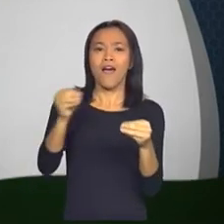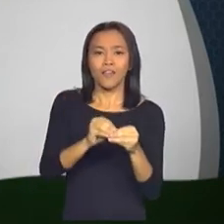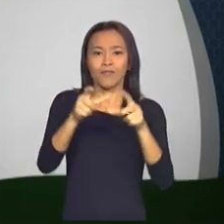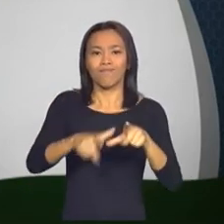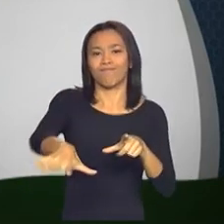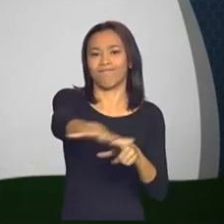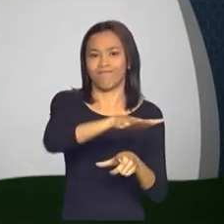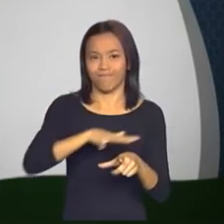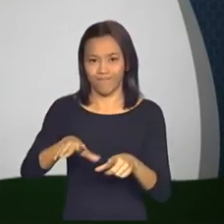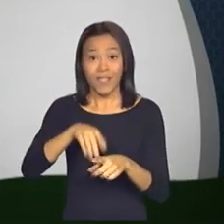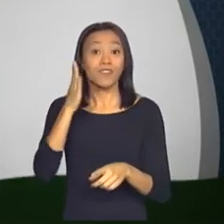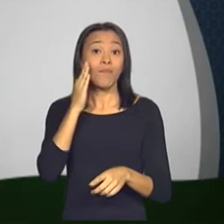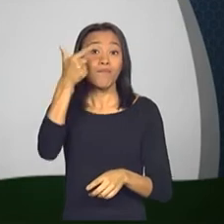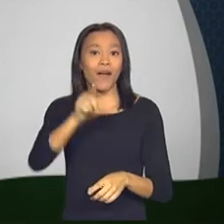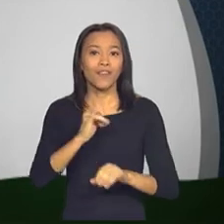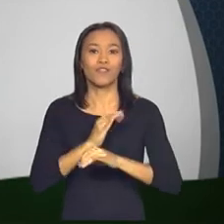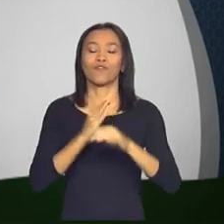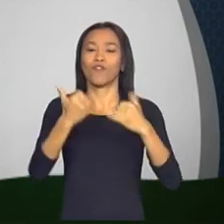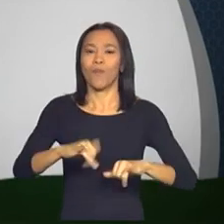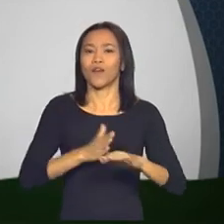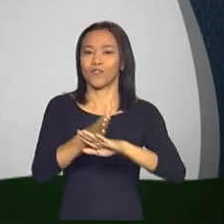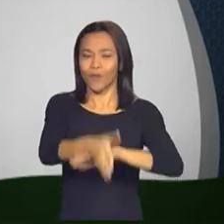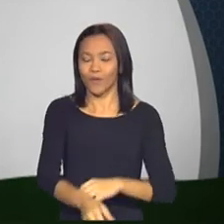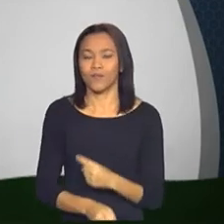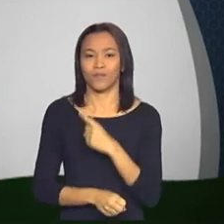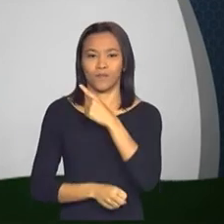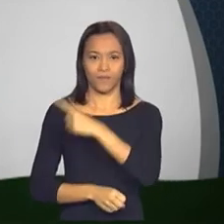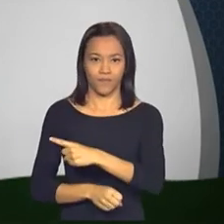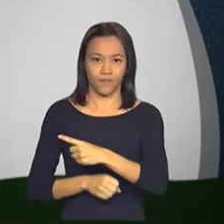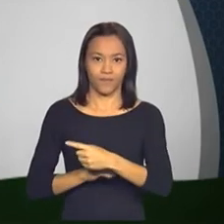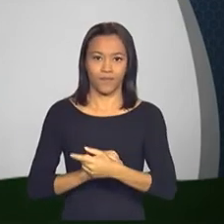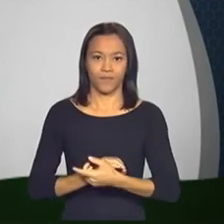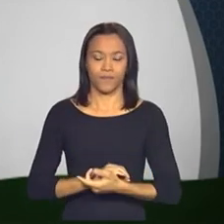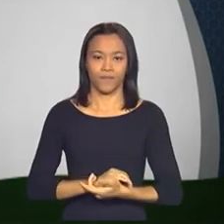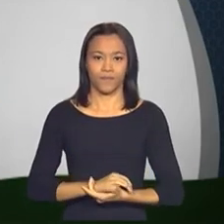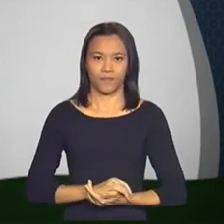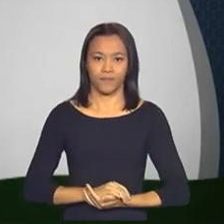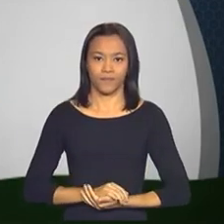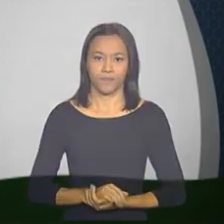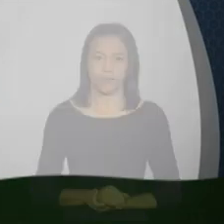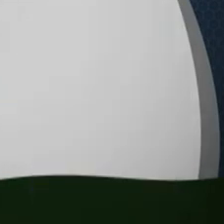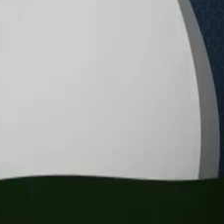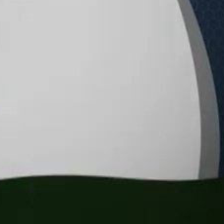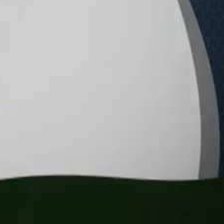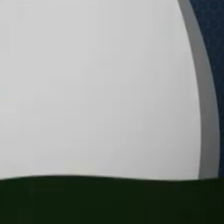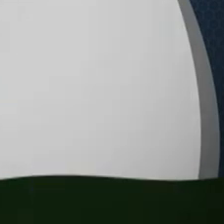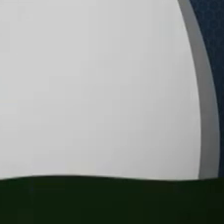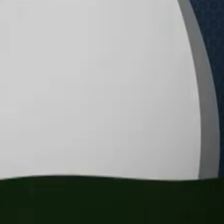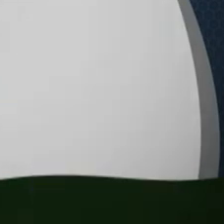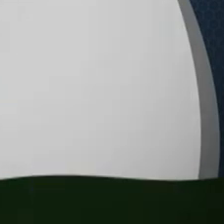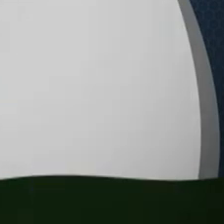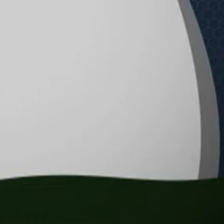localidade. Saiba mais em www.caps.gov.br.